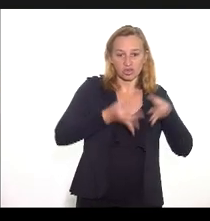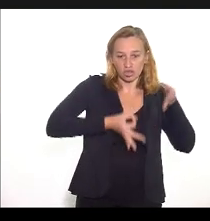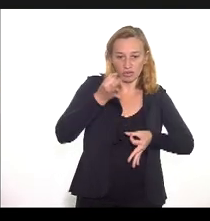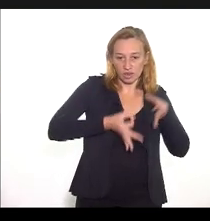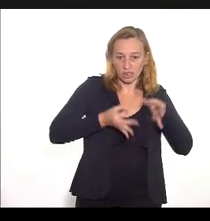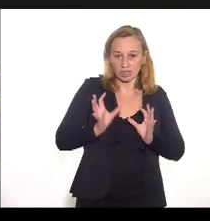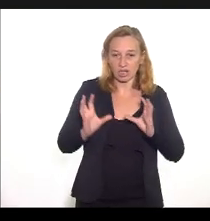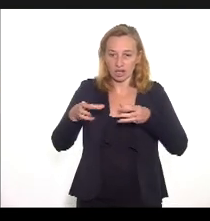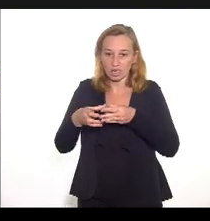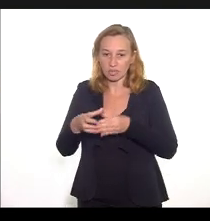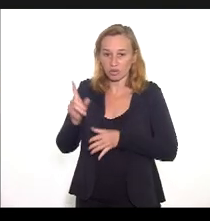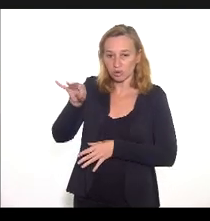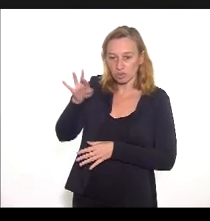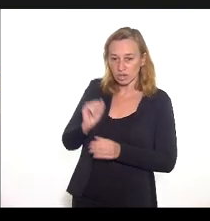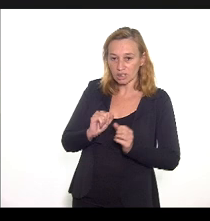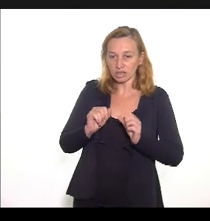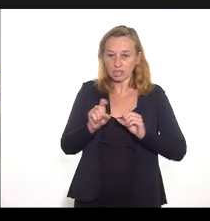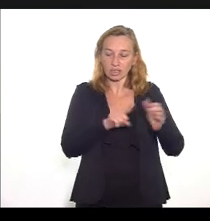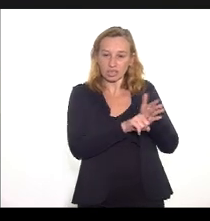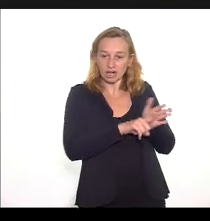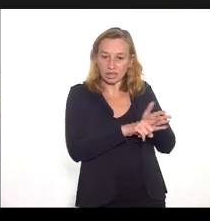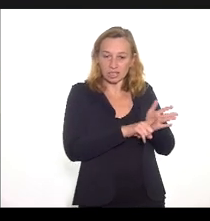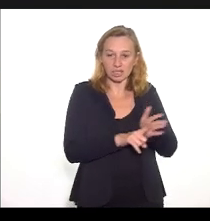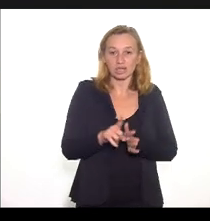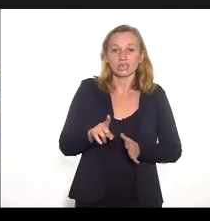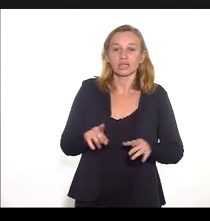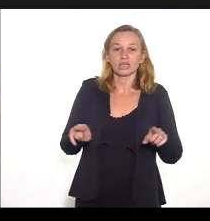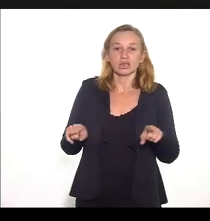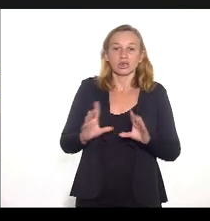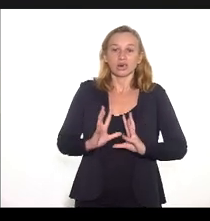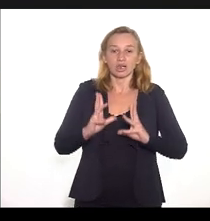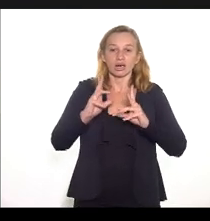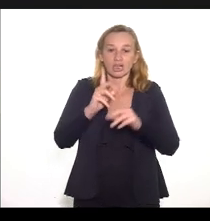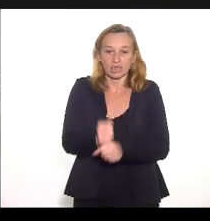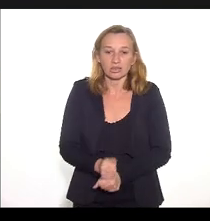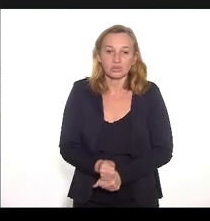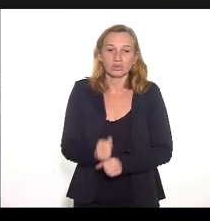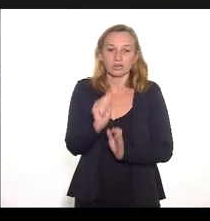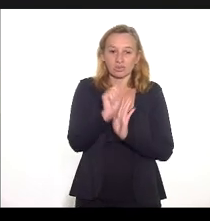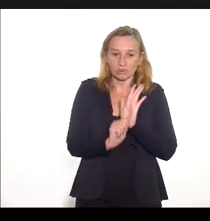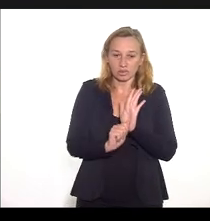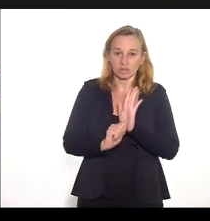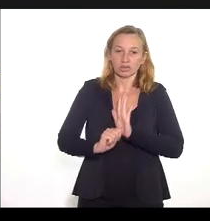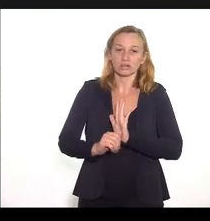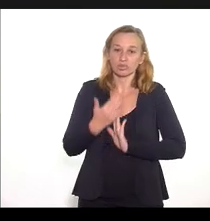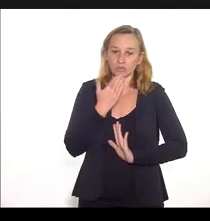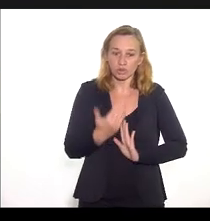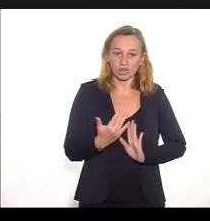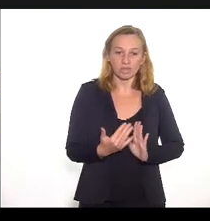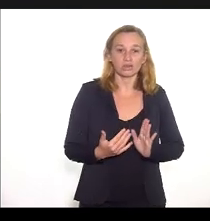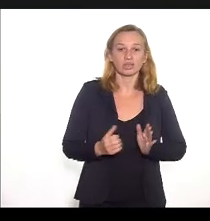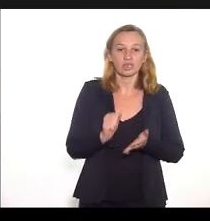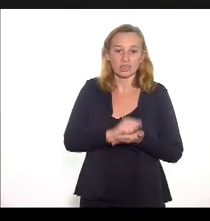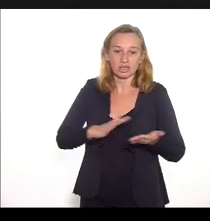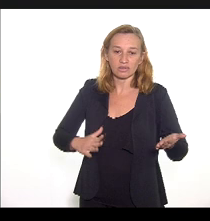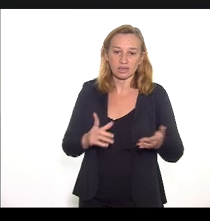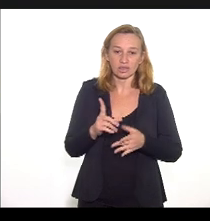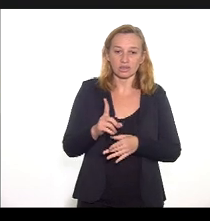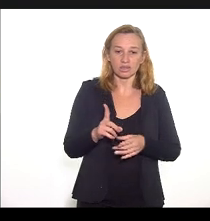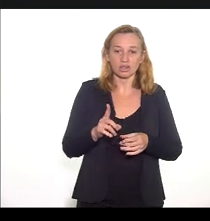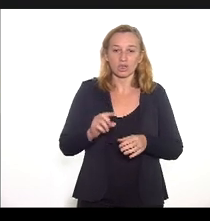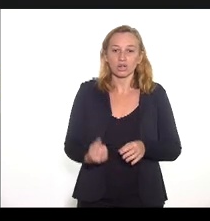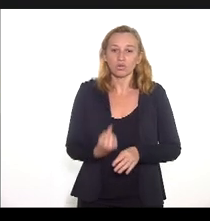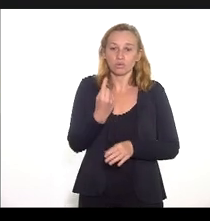atividade de auditoria as analisa. Quando, então, o relatório é concluído com as recomendações. A atividade denominada visita técnica é o único